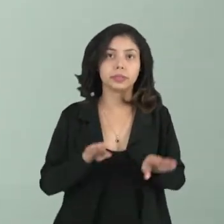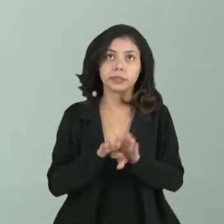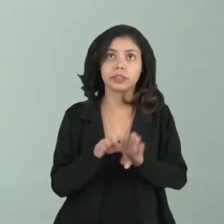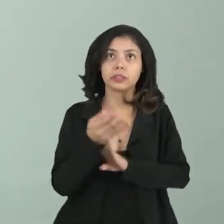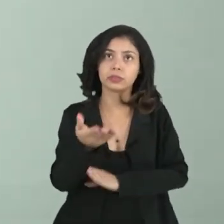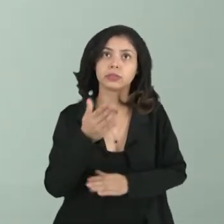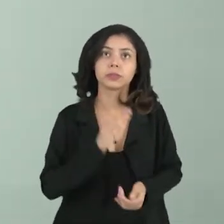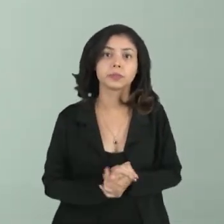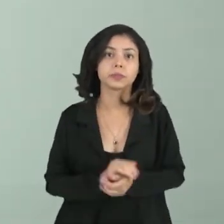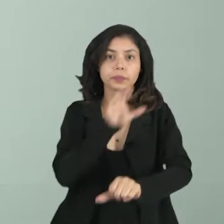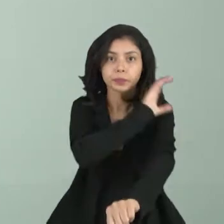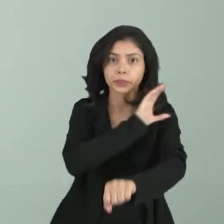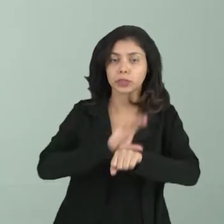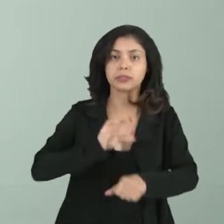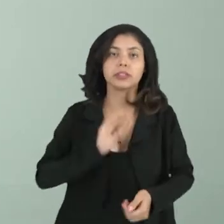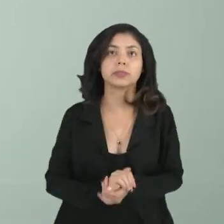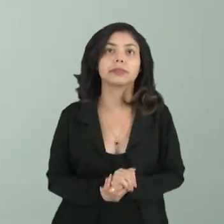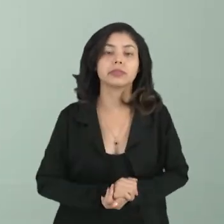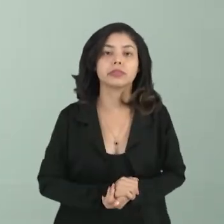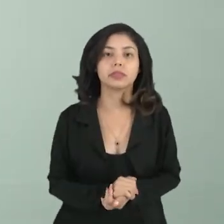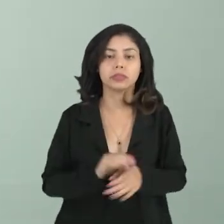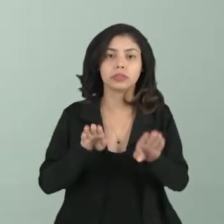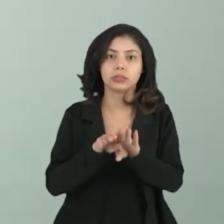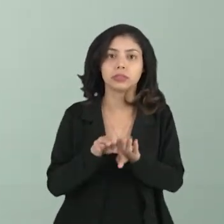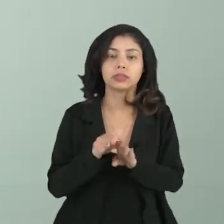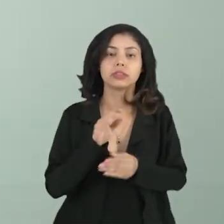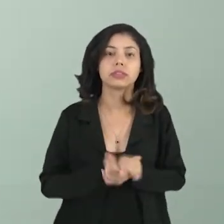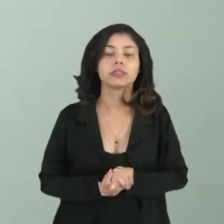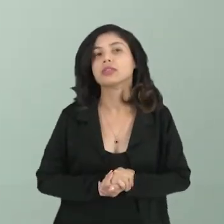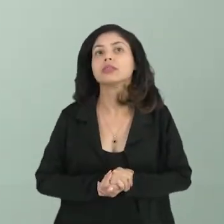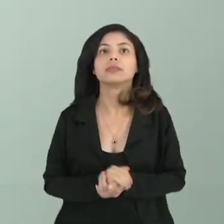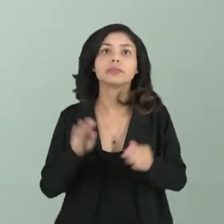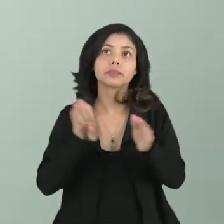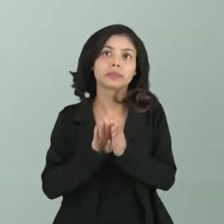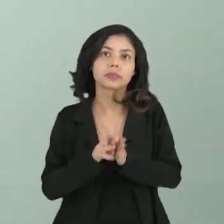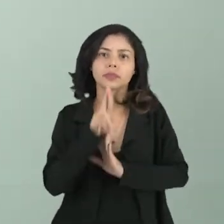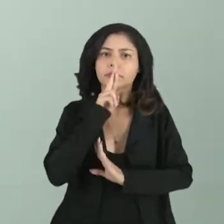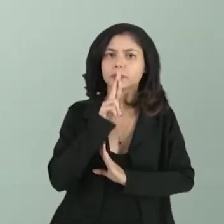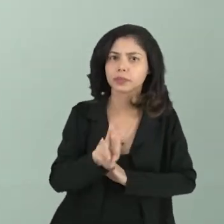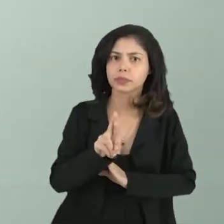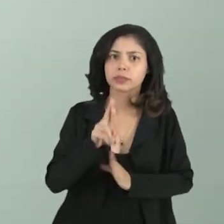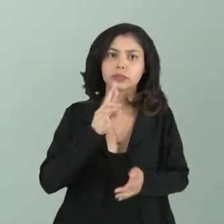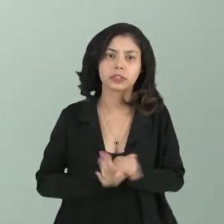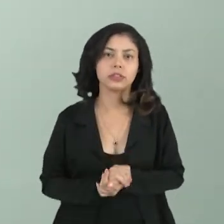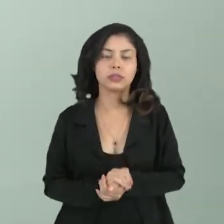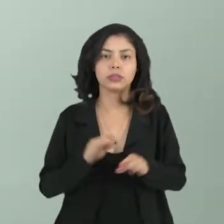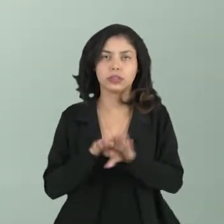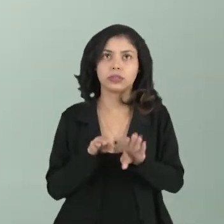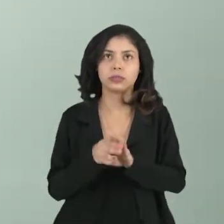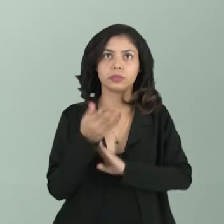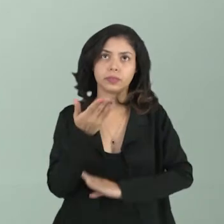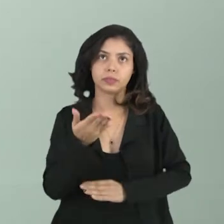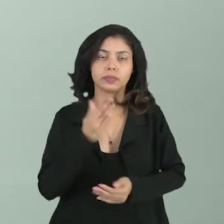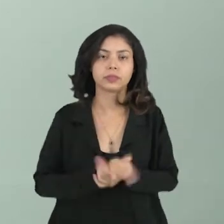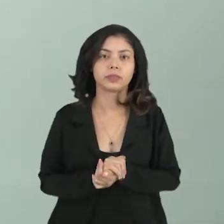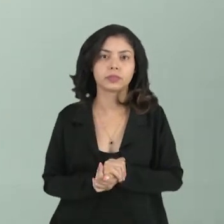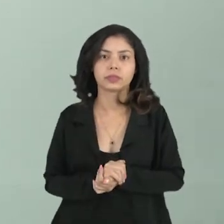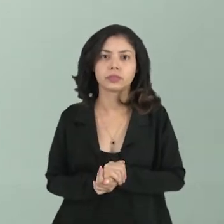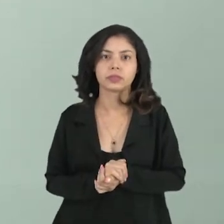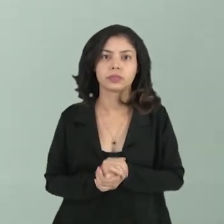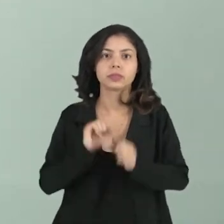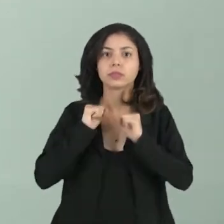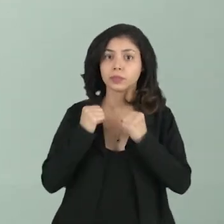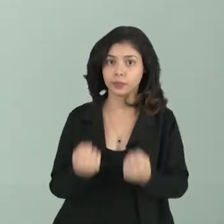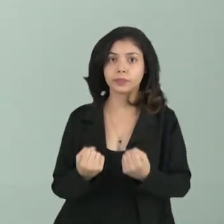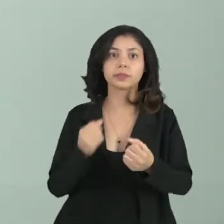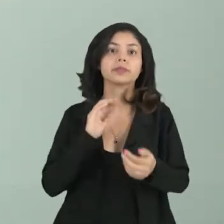vão criando essas culturas, né? E aí, então, uma cultura, ela vem como uma resposta. Da existência, né? Muito se tem